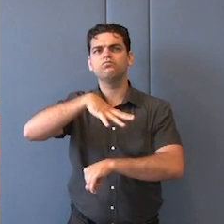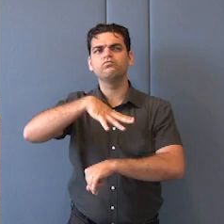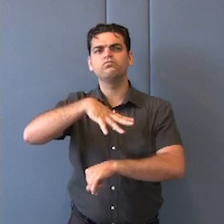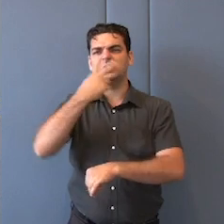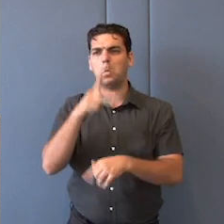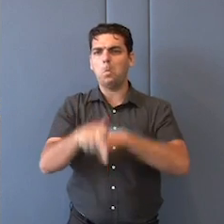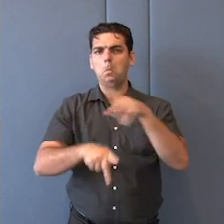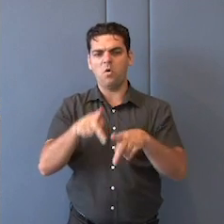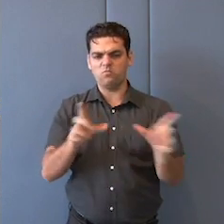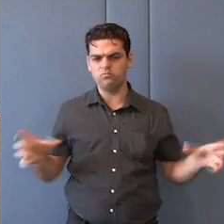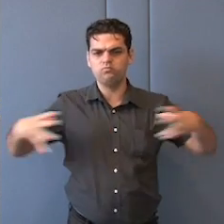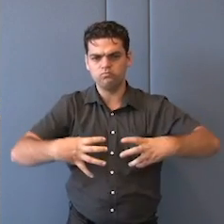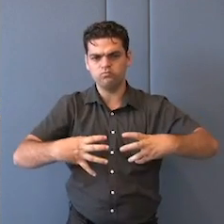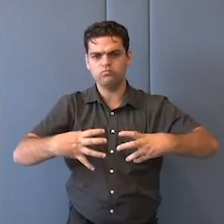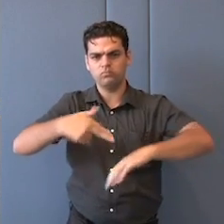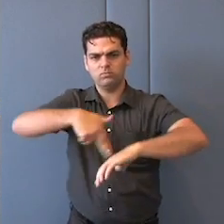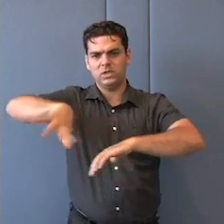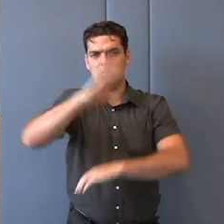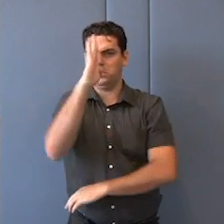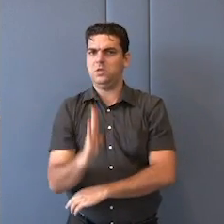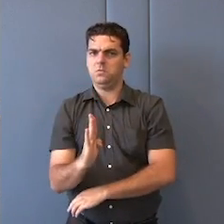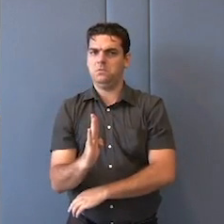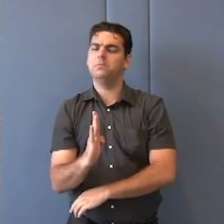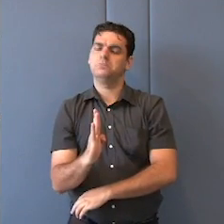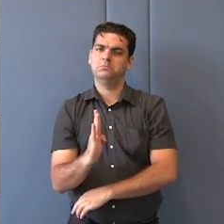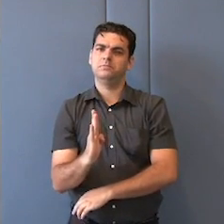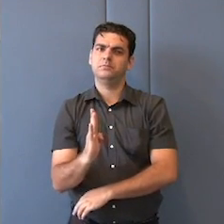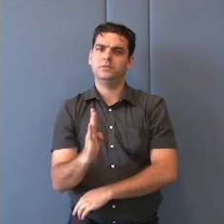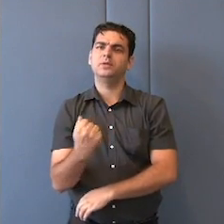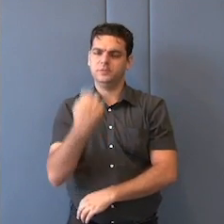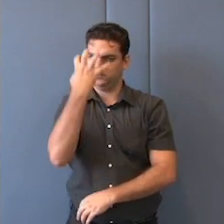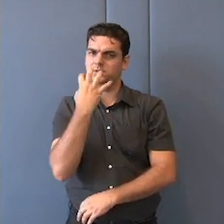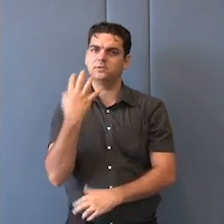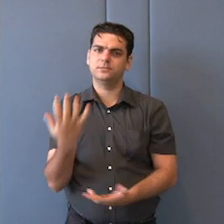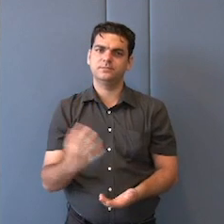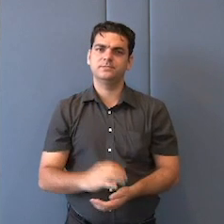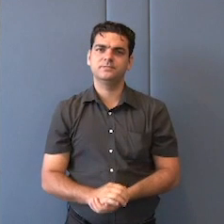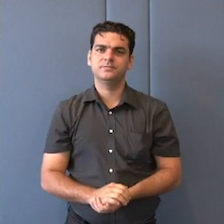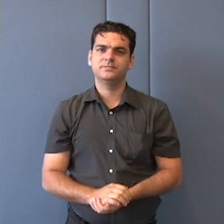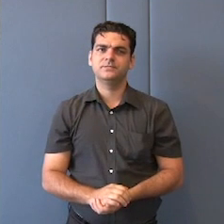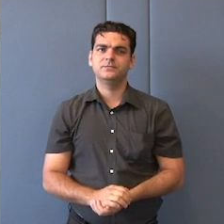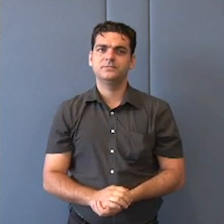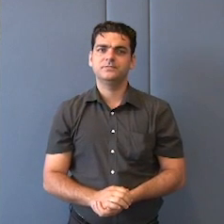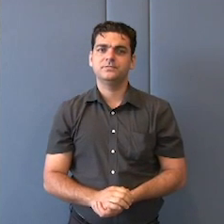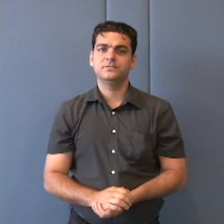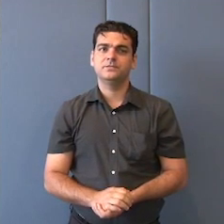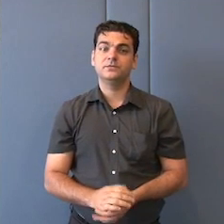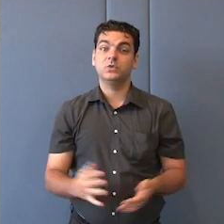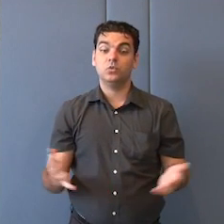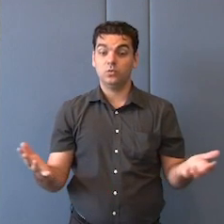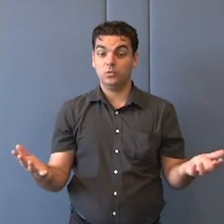independência da nação brasileira. Claro que isso na superfície significa